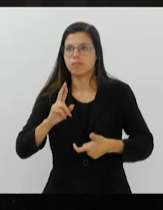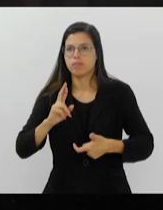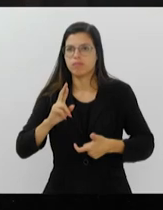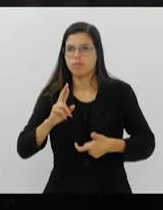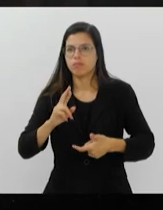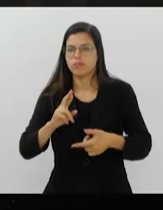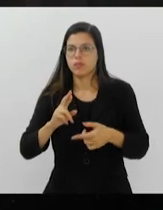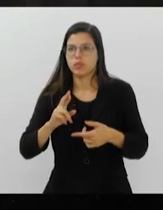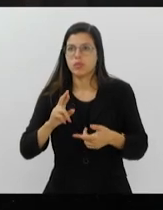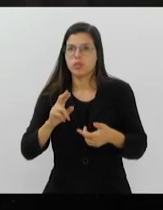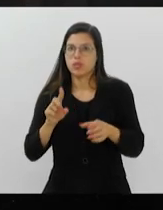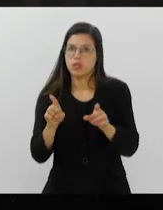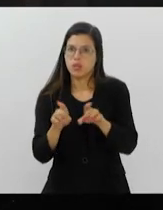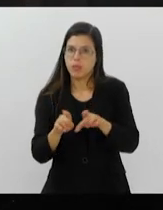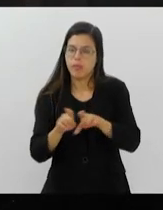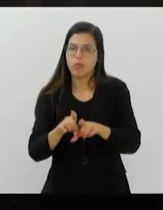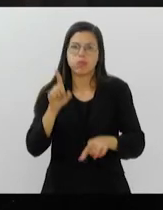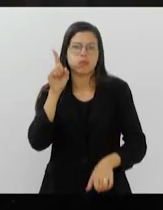os Estados Unidos.